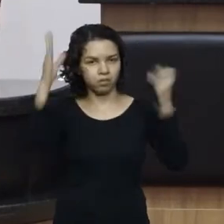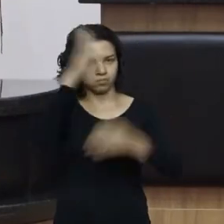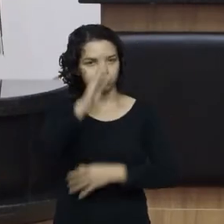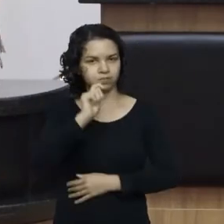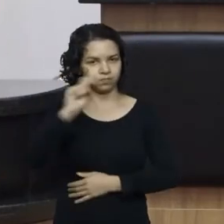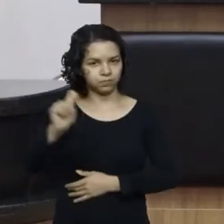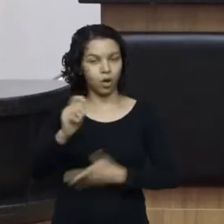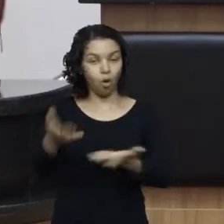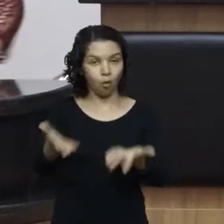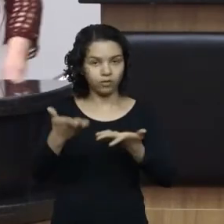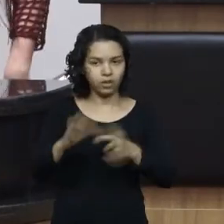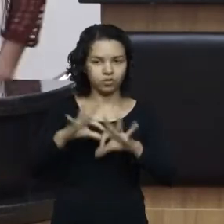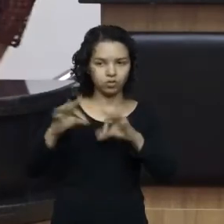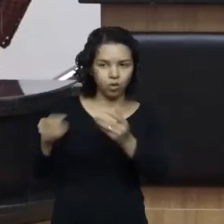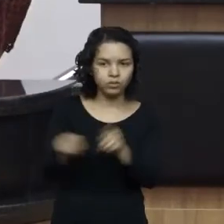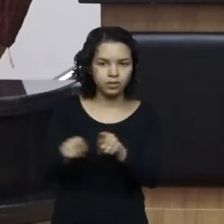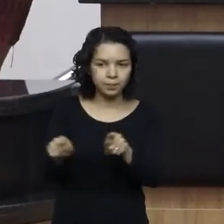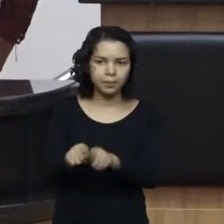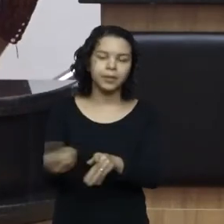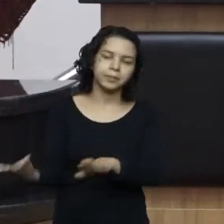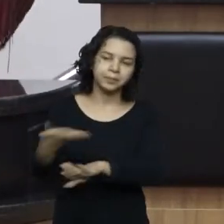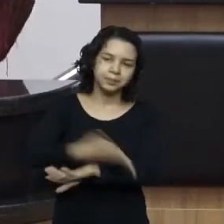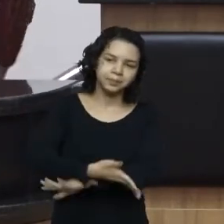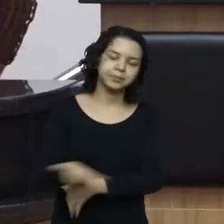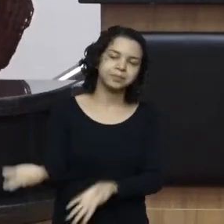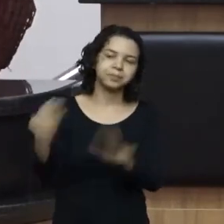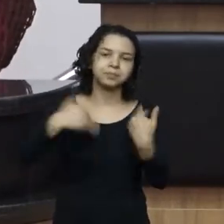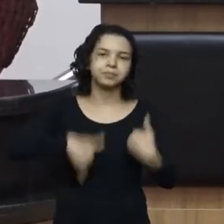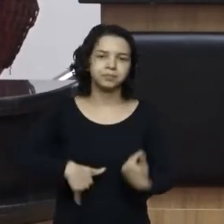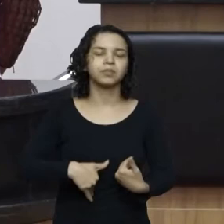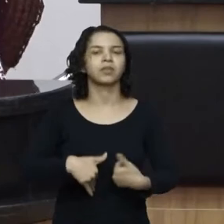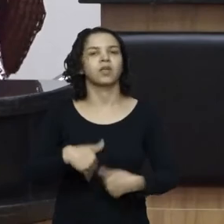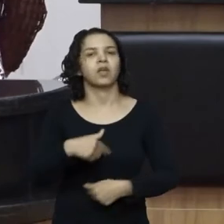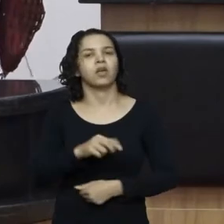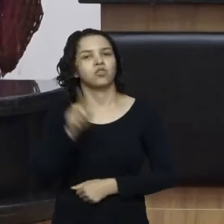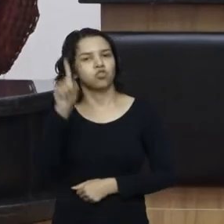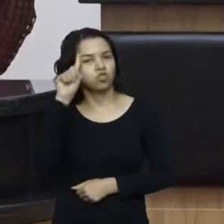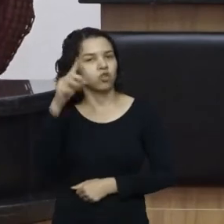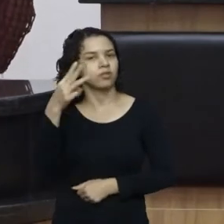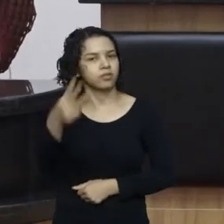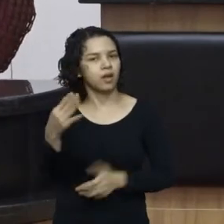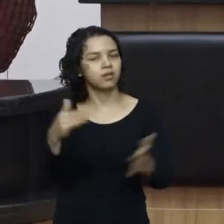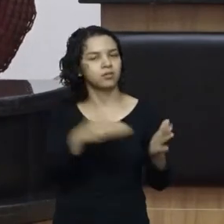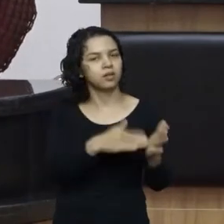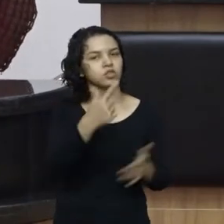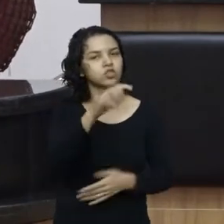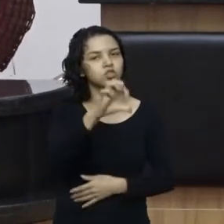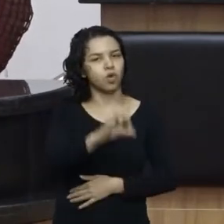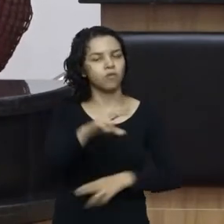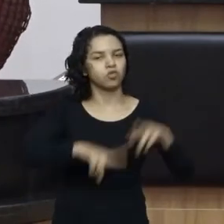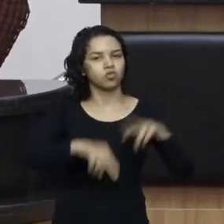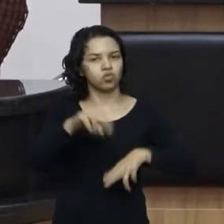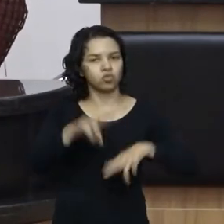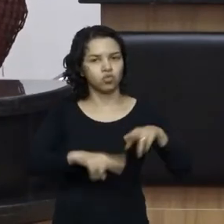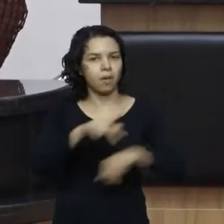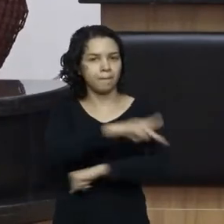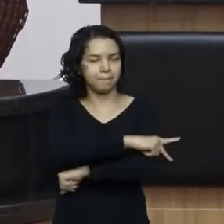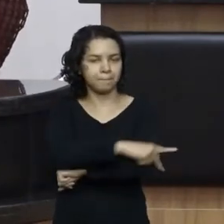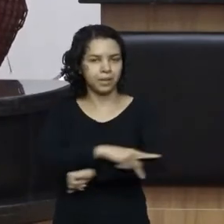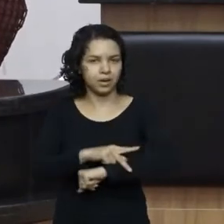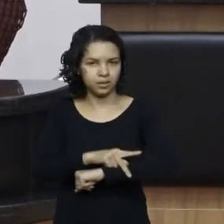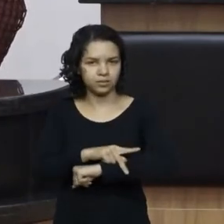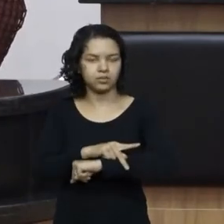convidar a todos também para prestigiar o nosso recanto, que acontece dos dias 3 a 19 de junho, na Praça João Costa,